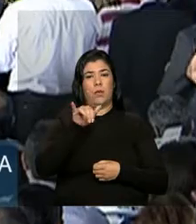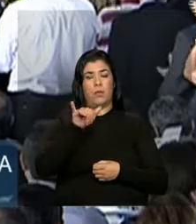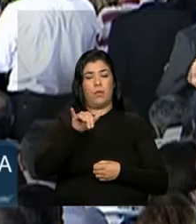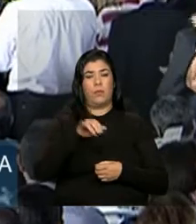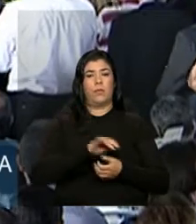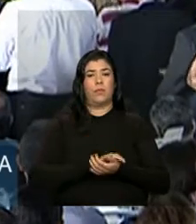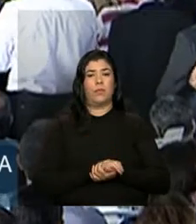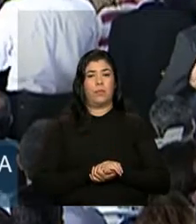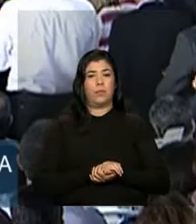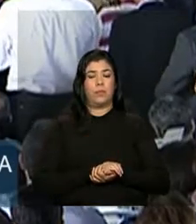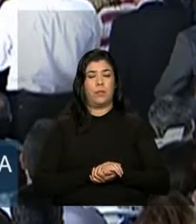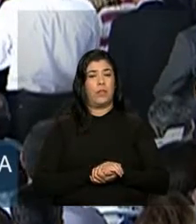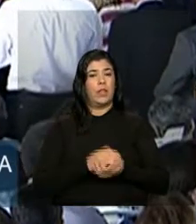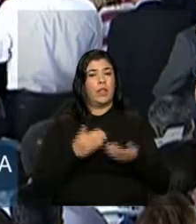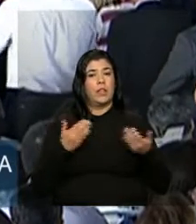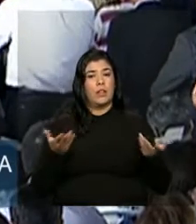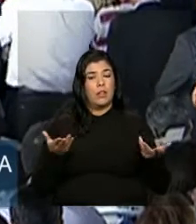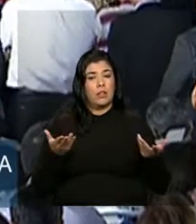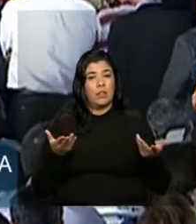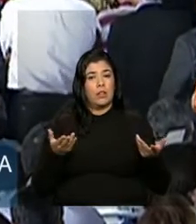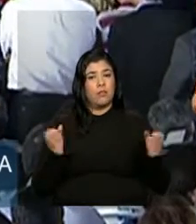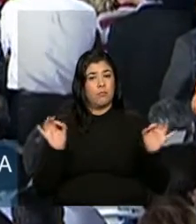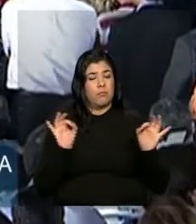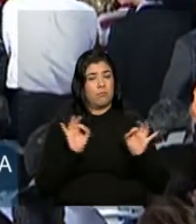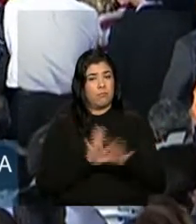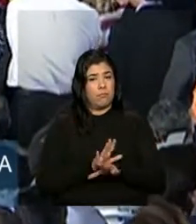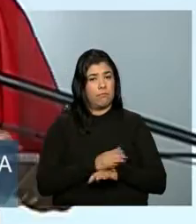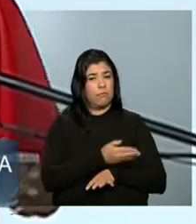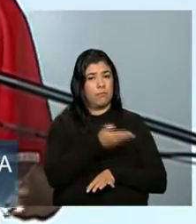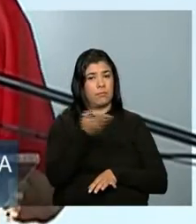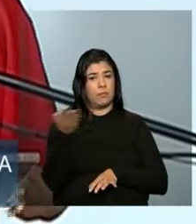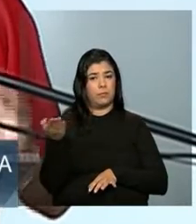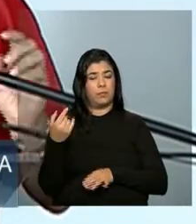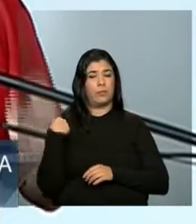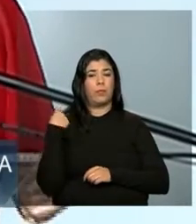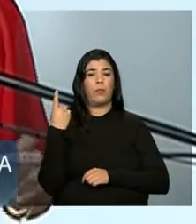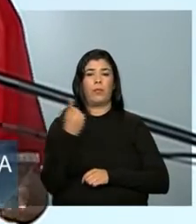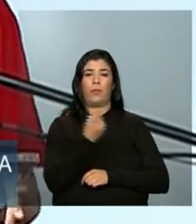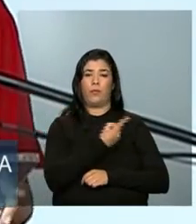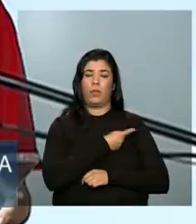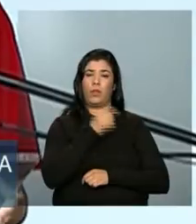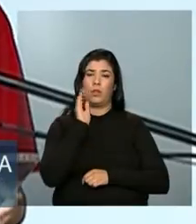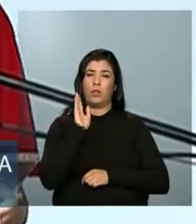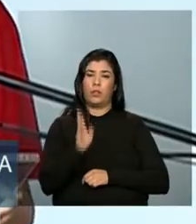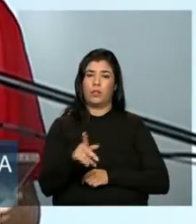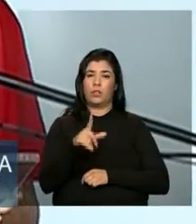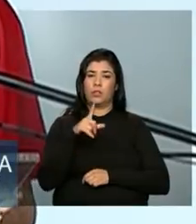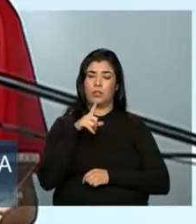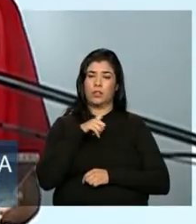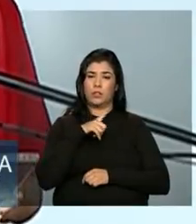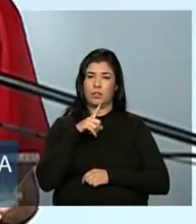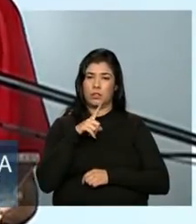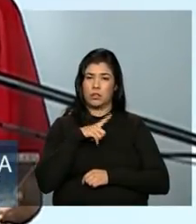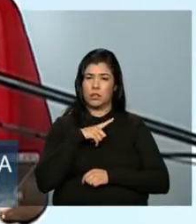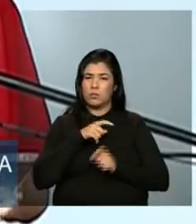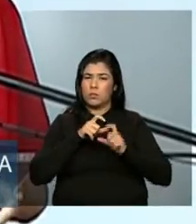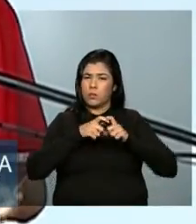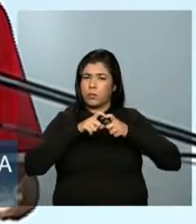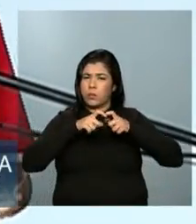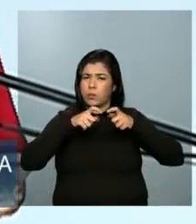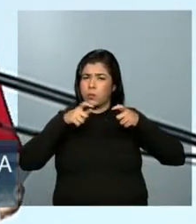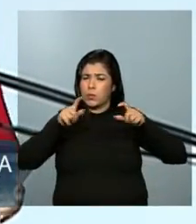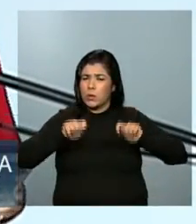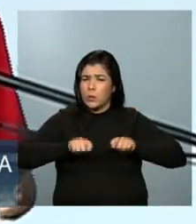E aí eu finalizo dizendo para vocês, nós estamos fazendo um imenso